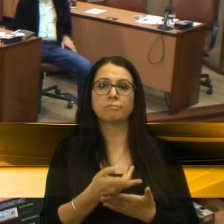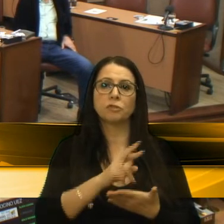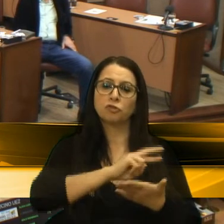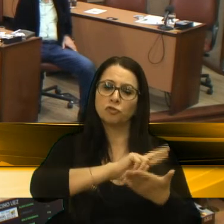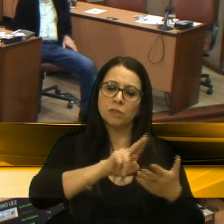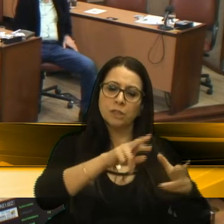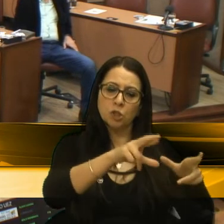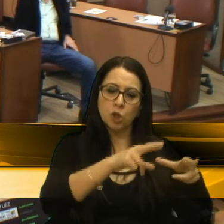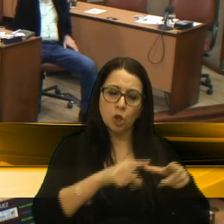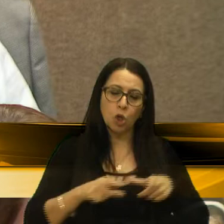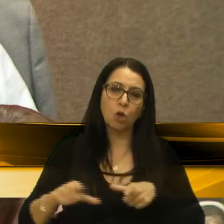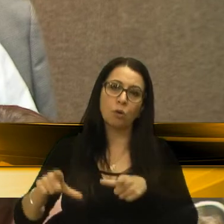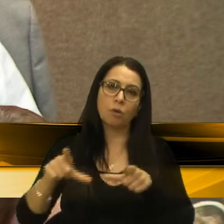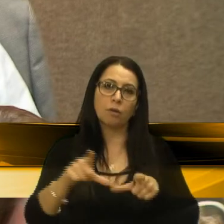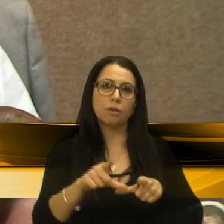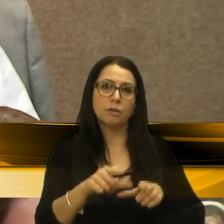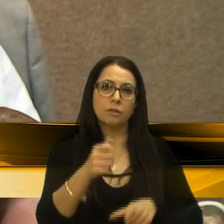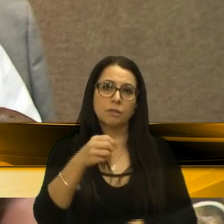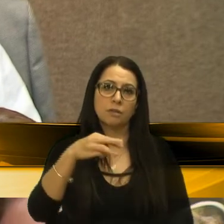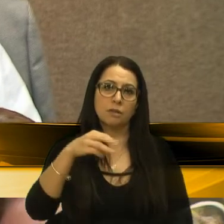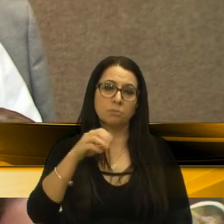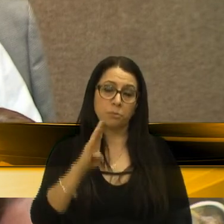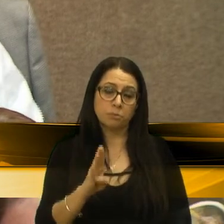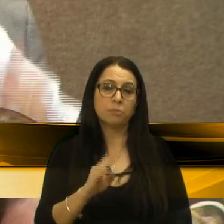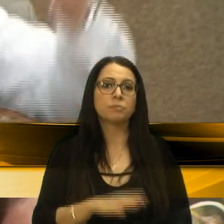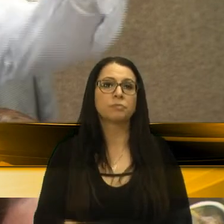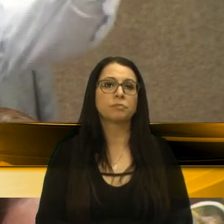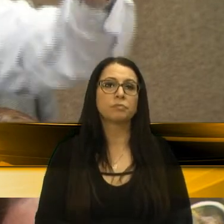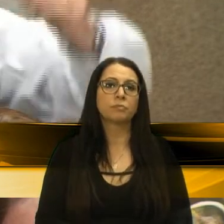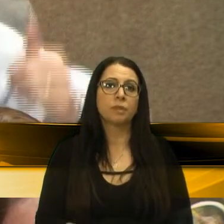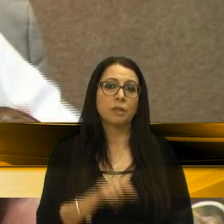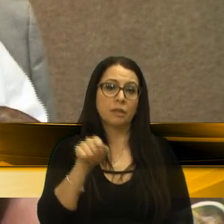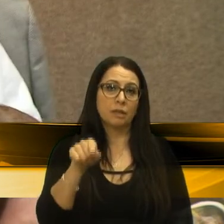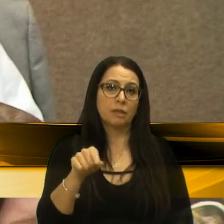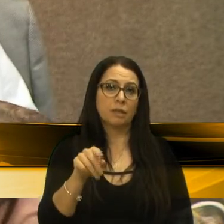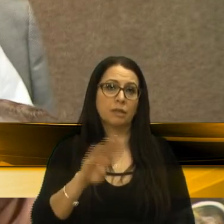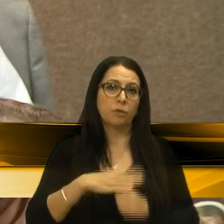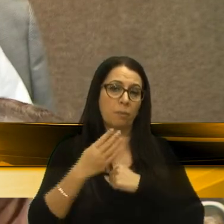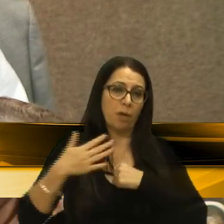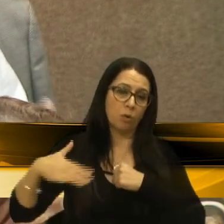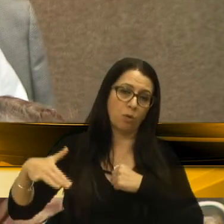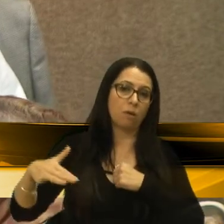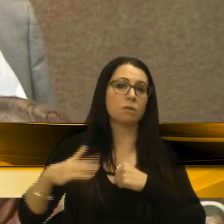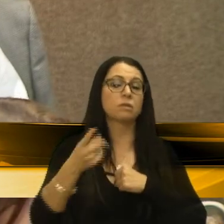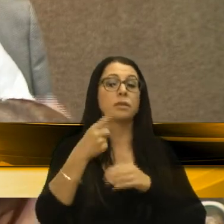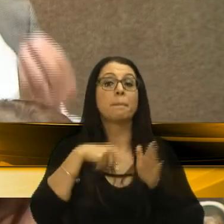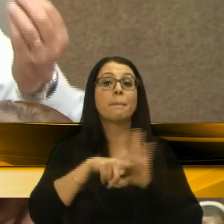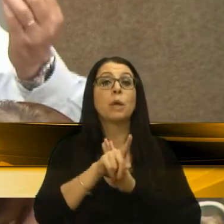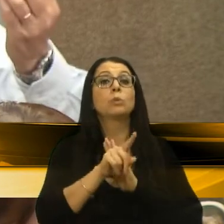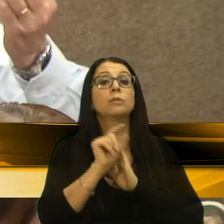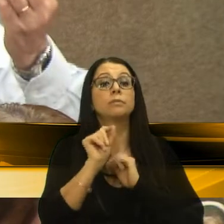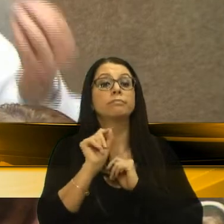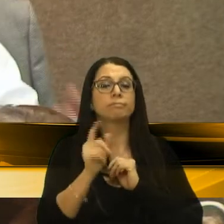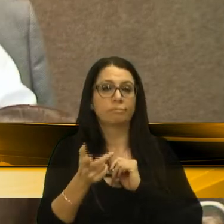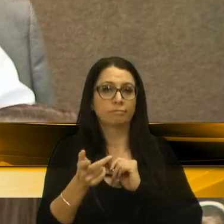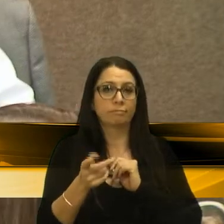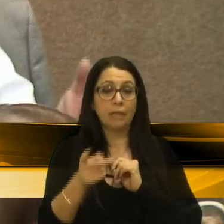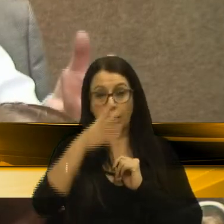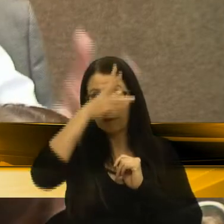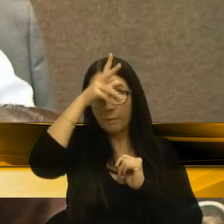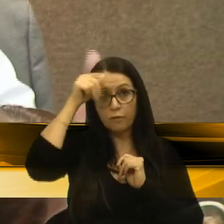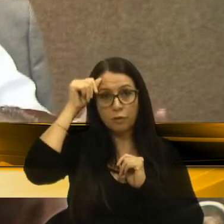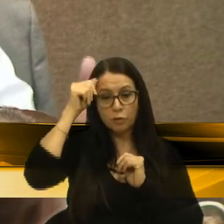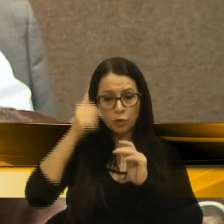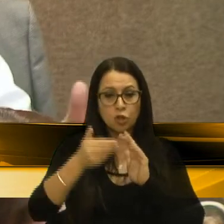locais das amobis, aqui em Galópolis. A pergunta é, a prefeitura